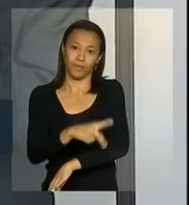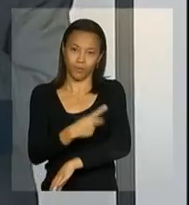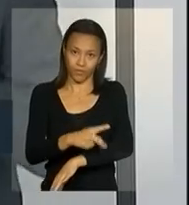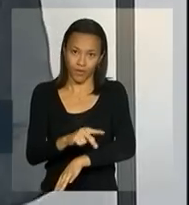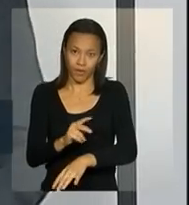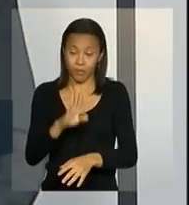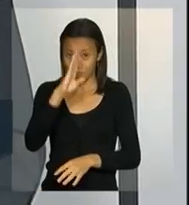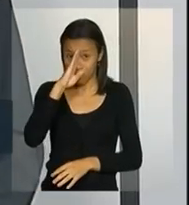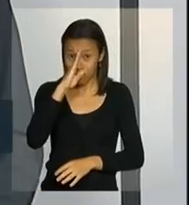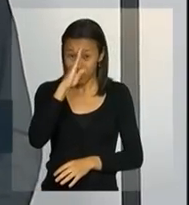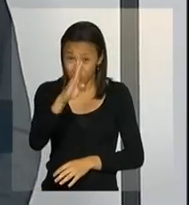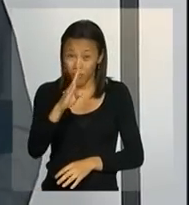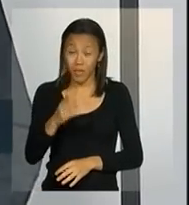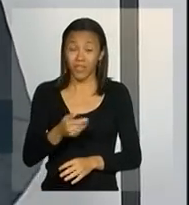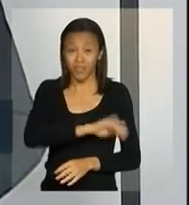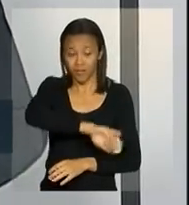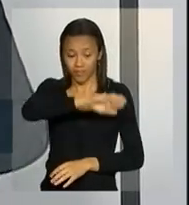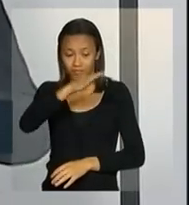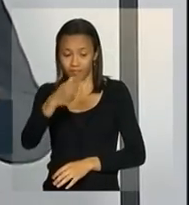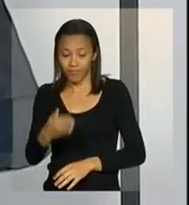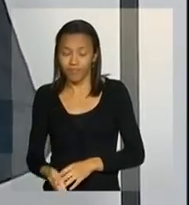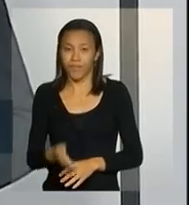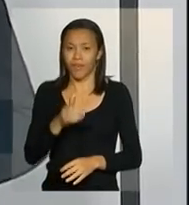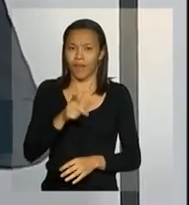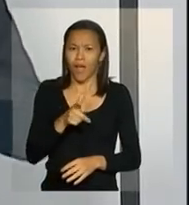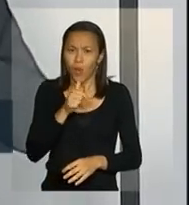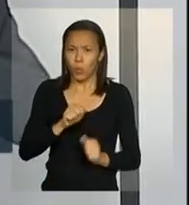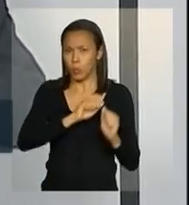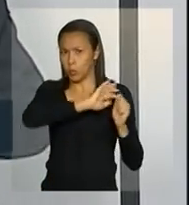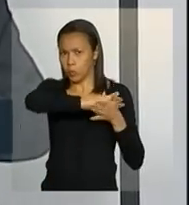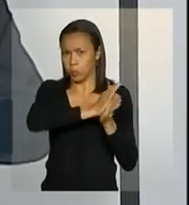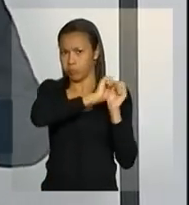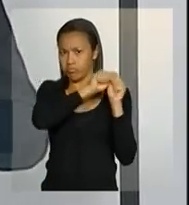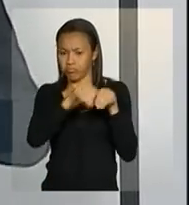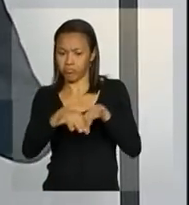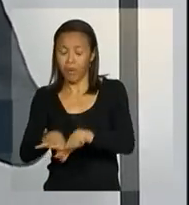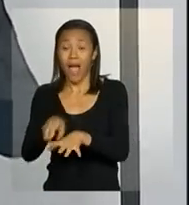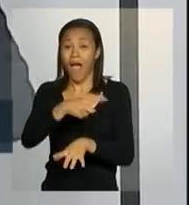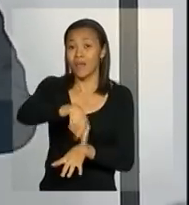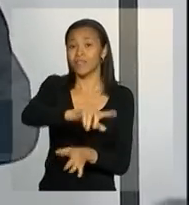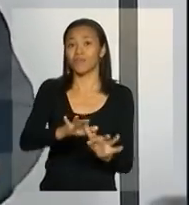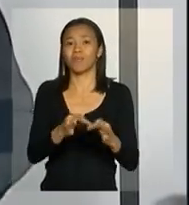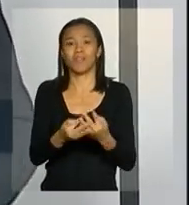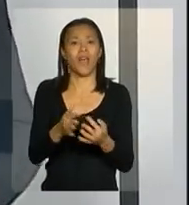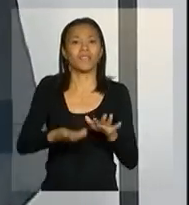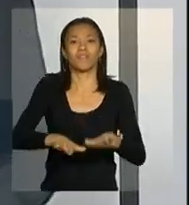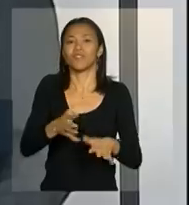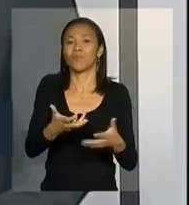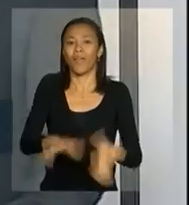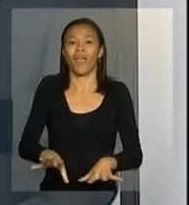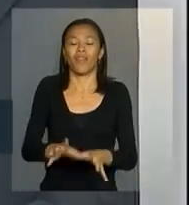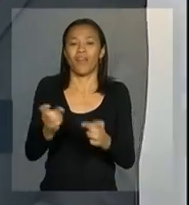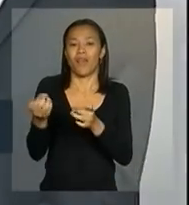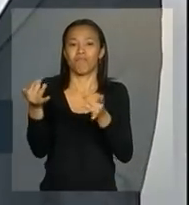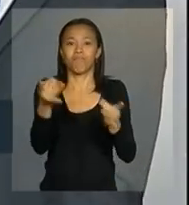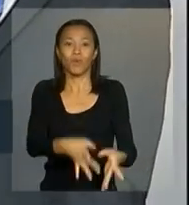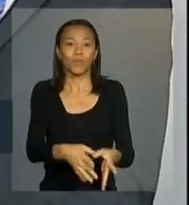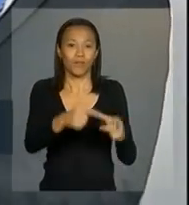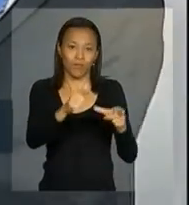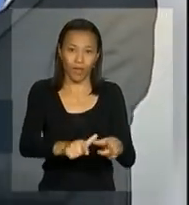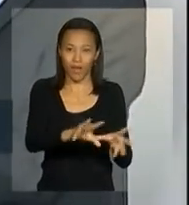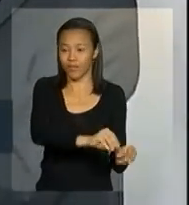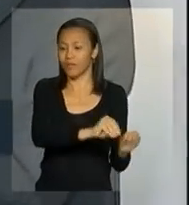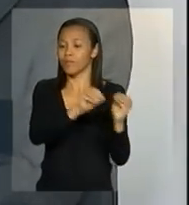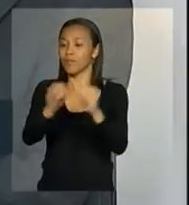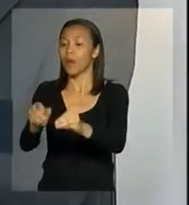à questão das encostas, as famílias ainda não querem sair, não querem deixar aqueles lugares,